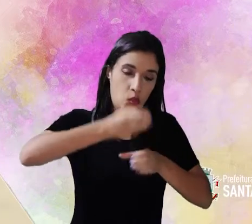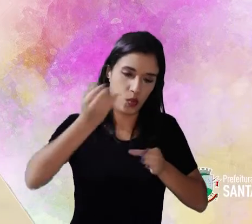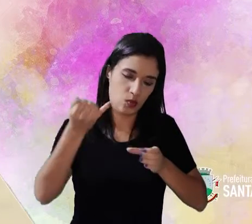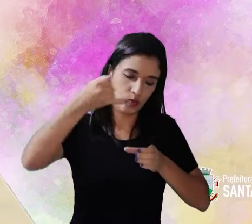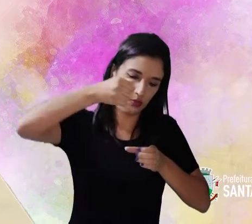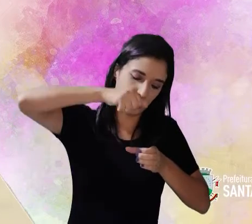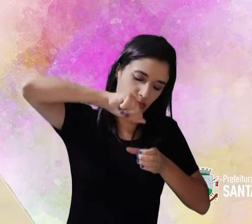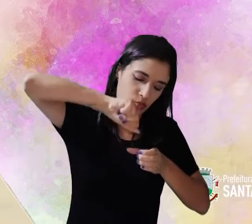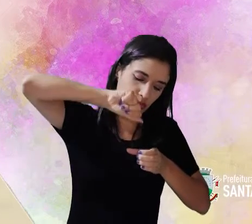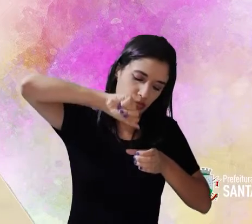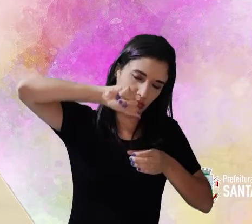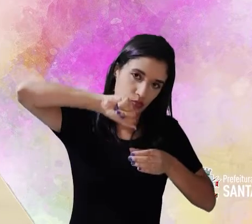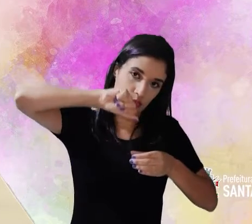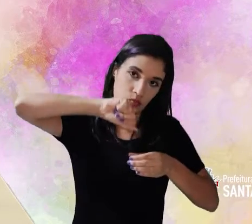colocar no copo.